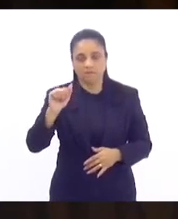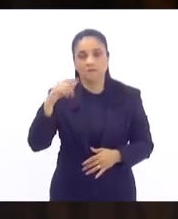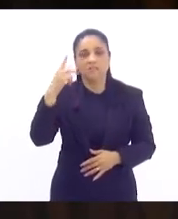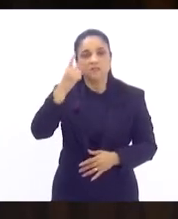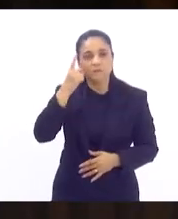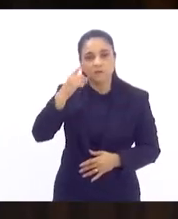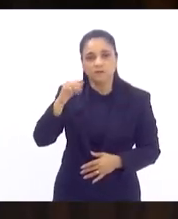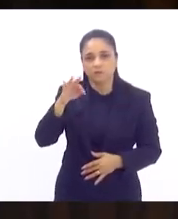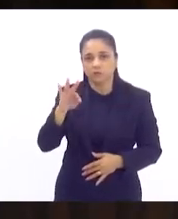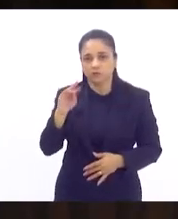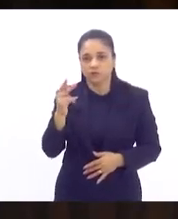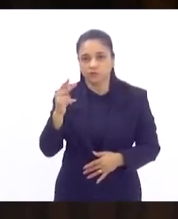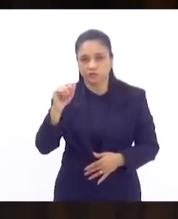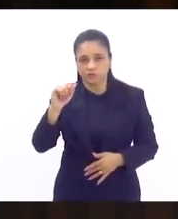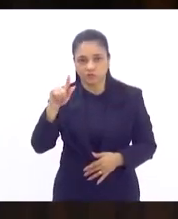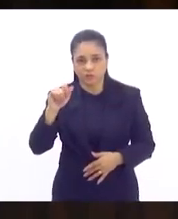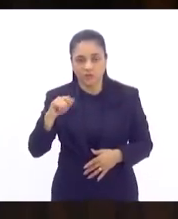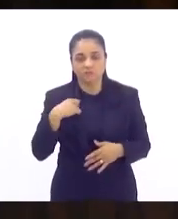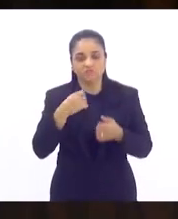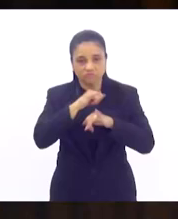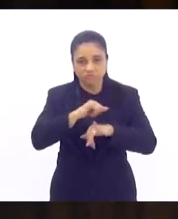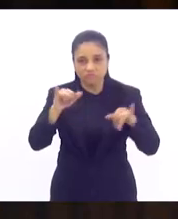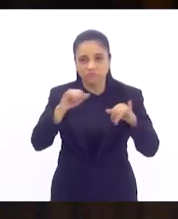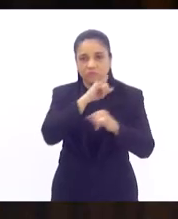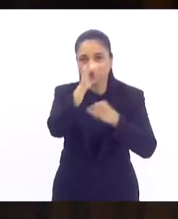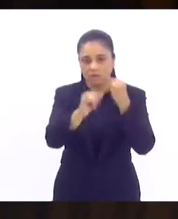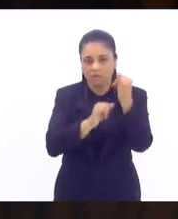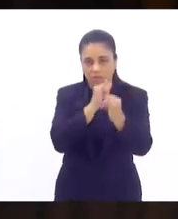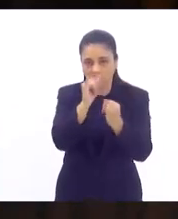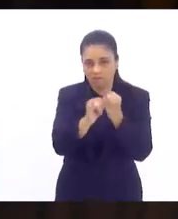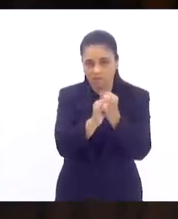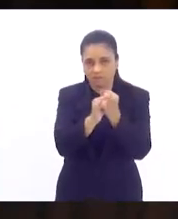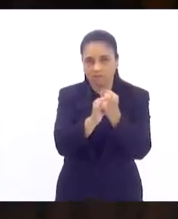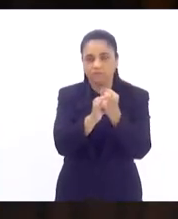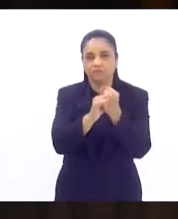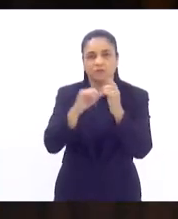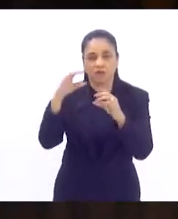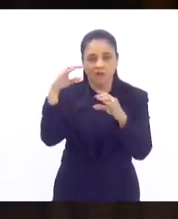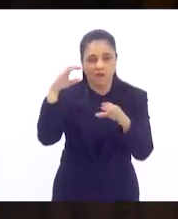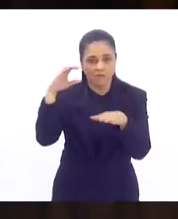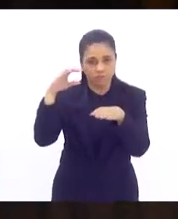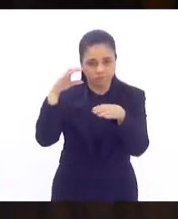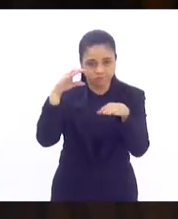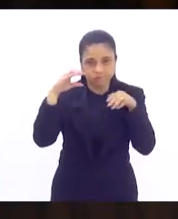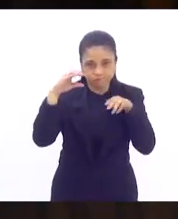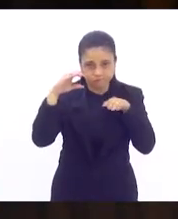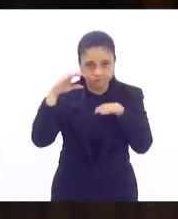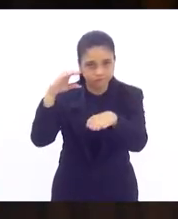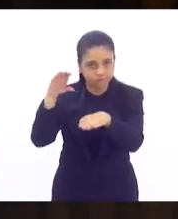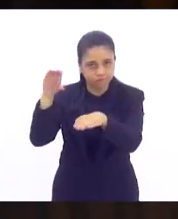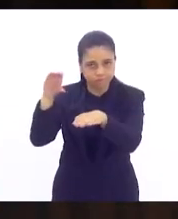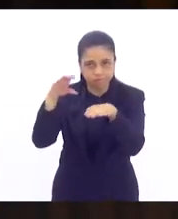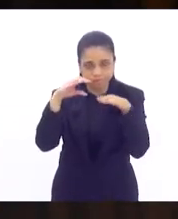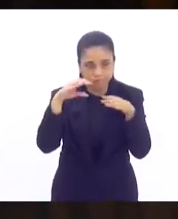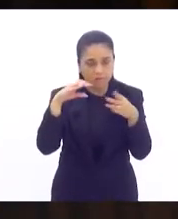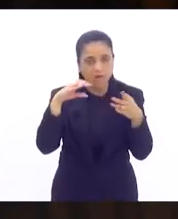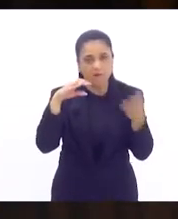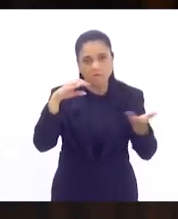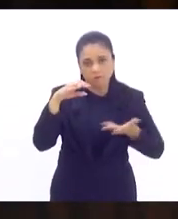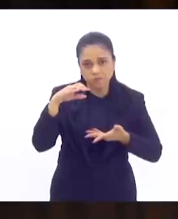que dispõe sobre a divulgação em páginas da internet de radares limitadores de velocidade